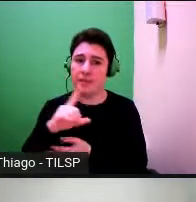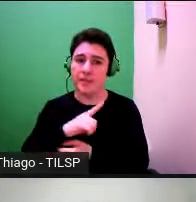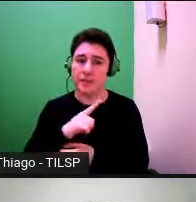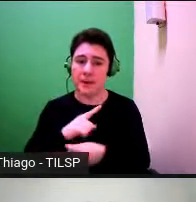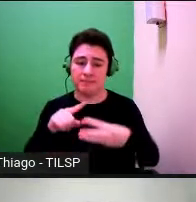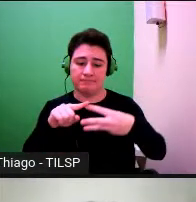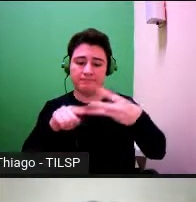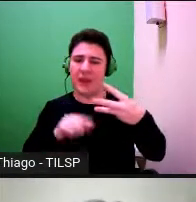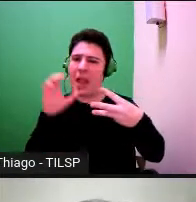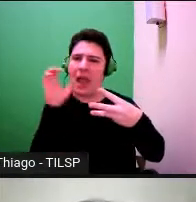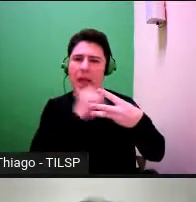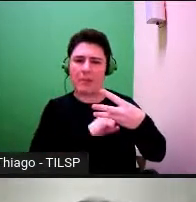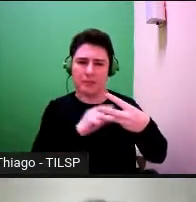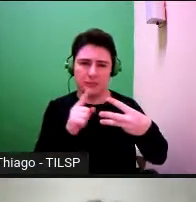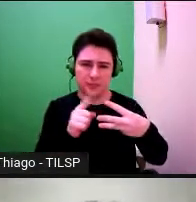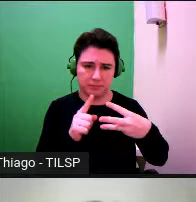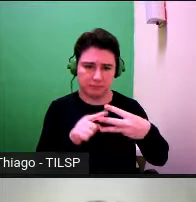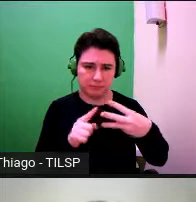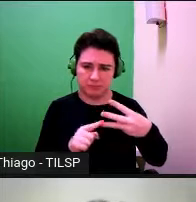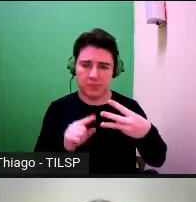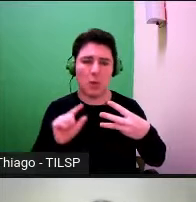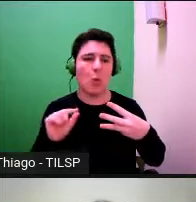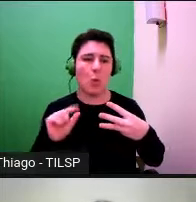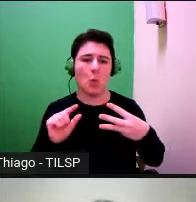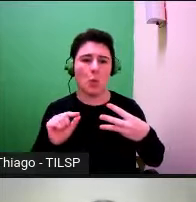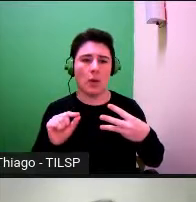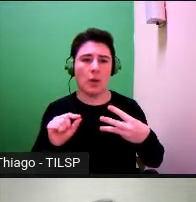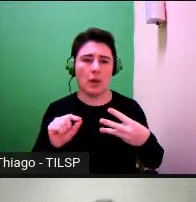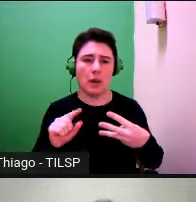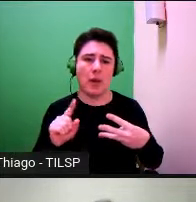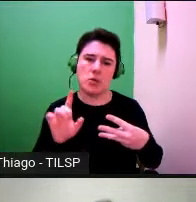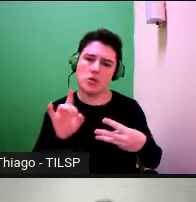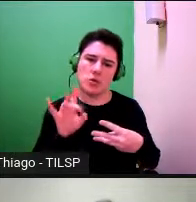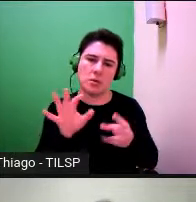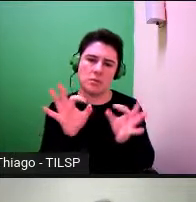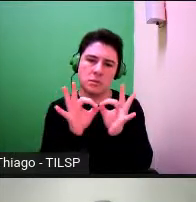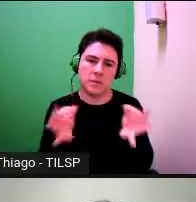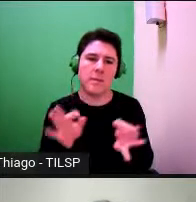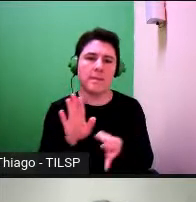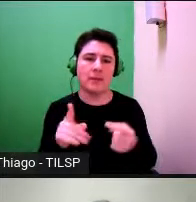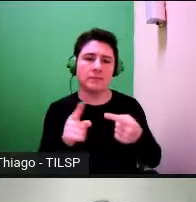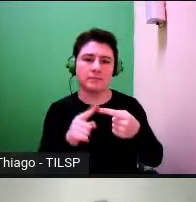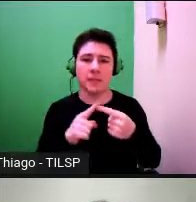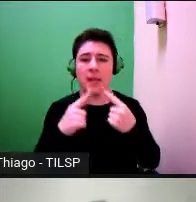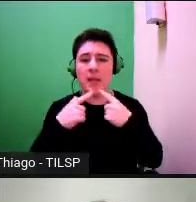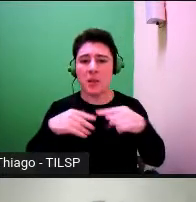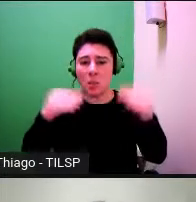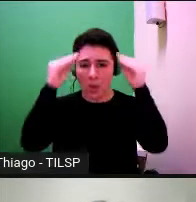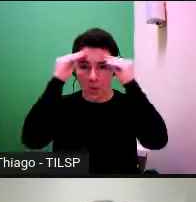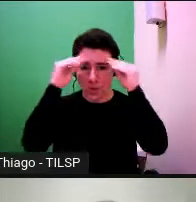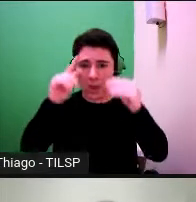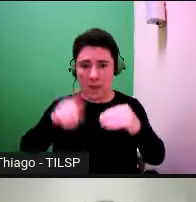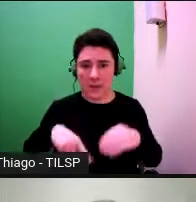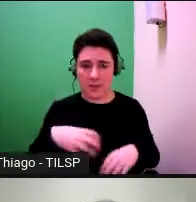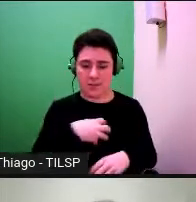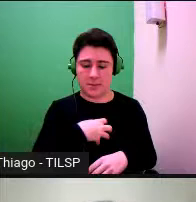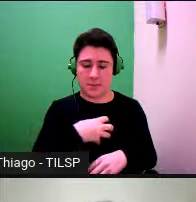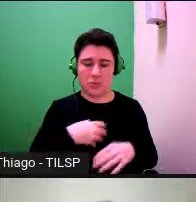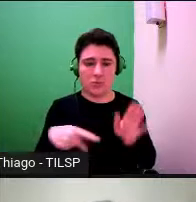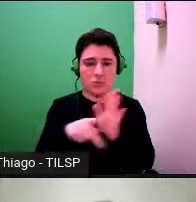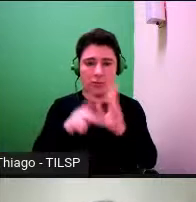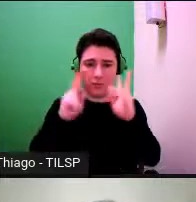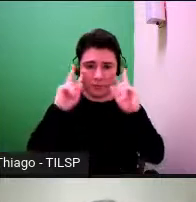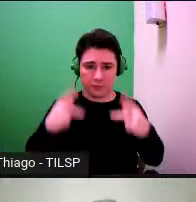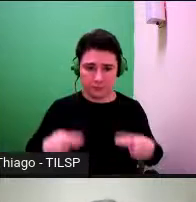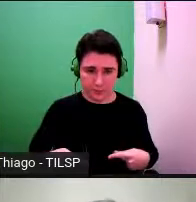rápidos, sendo rápidos, só naturalmente simplificados, a linguagem como fator determinante da condição humana,